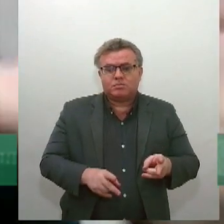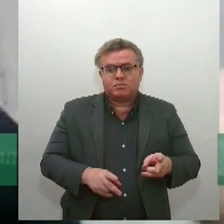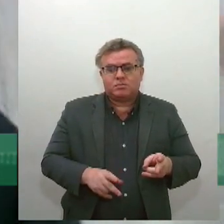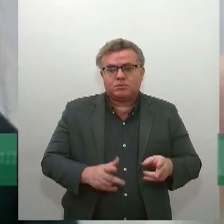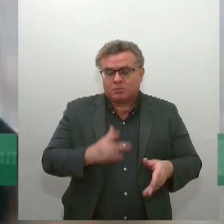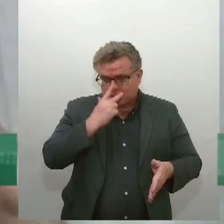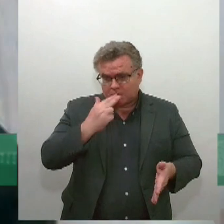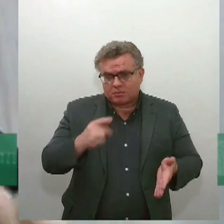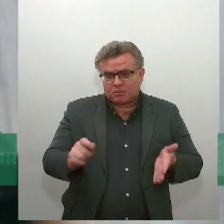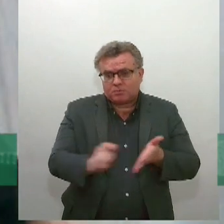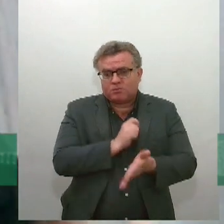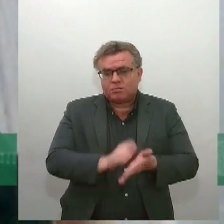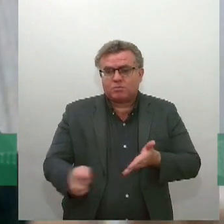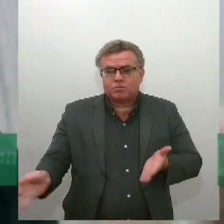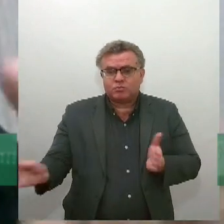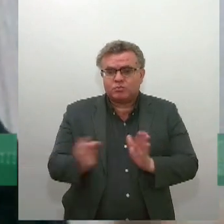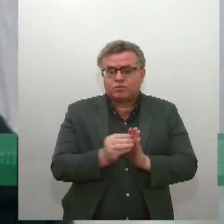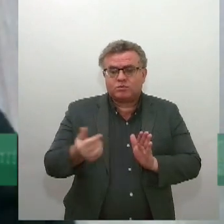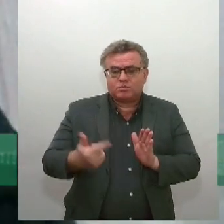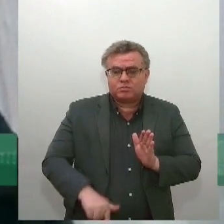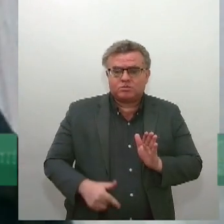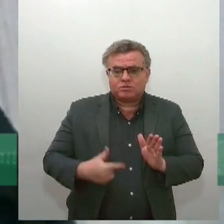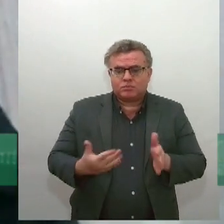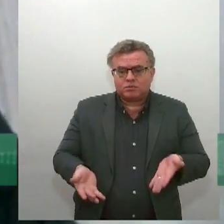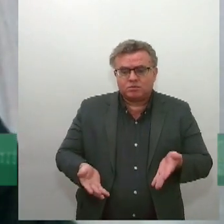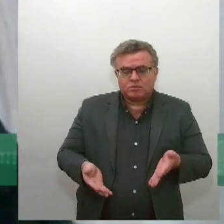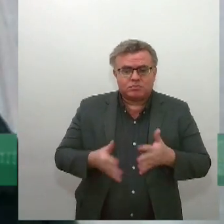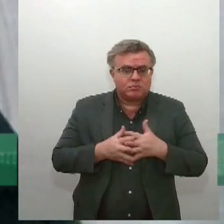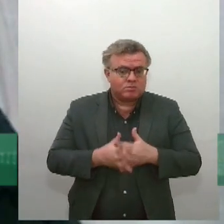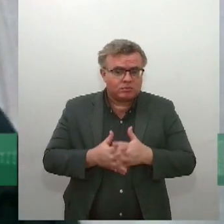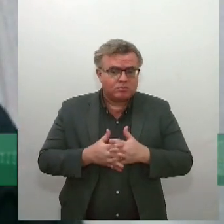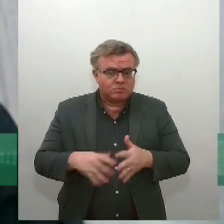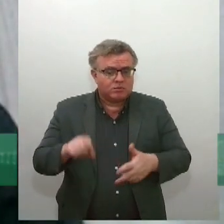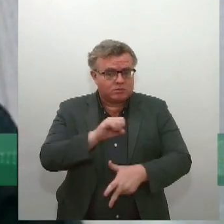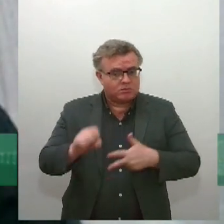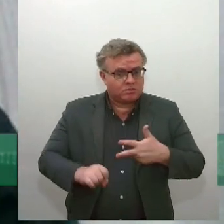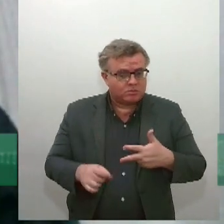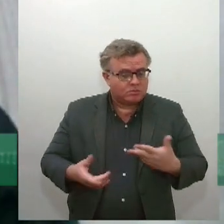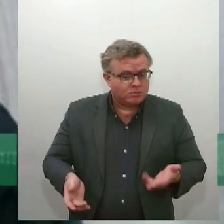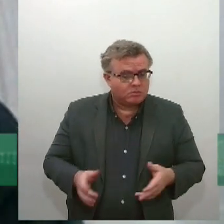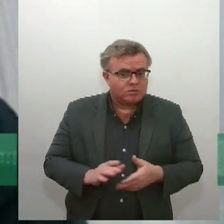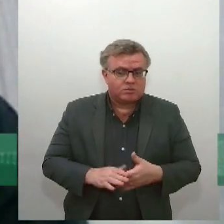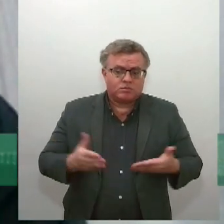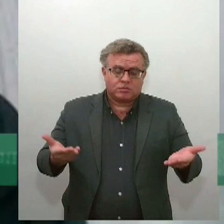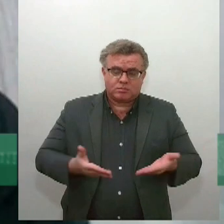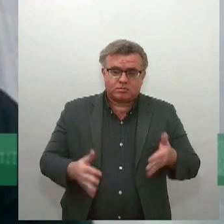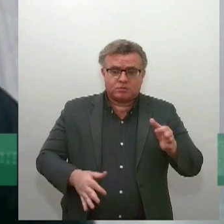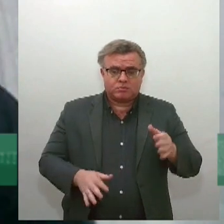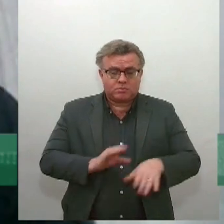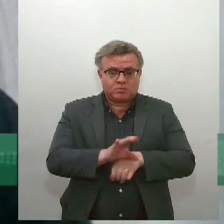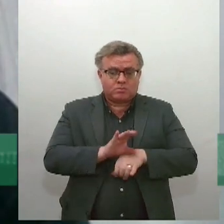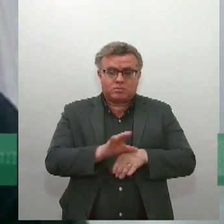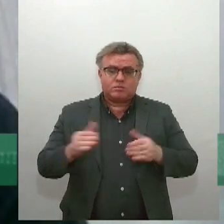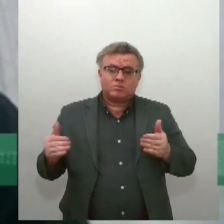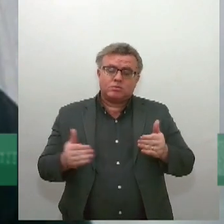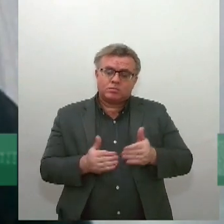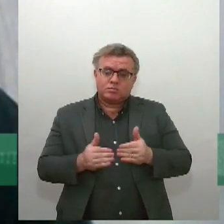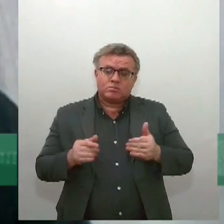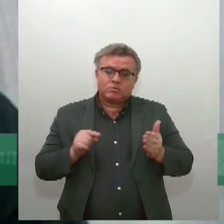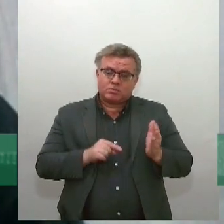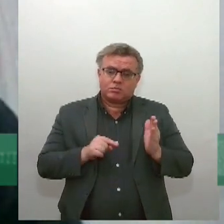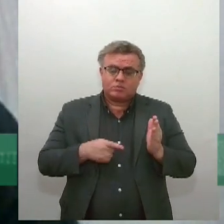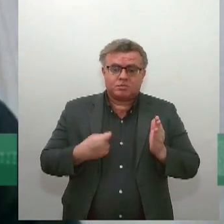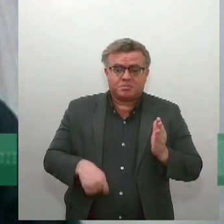na relação entre poderes e, principalmente, porque agora está no plano constitucional. Então, para o nosso